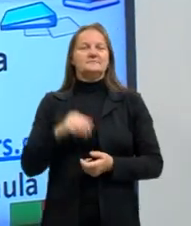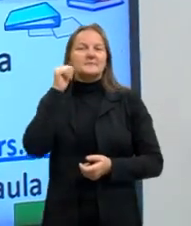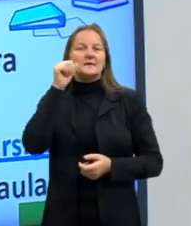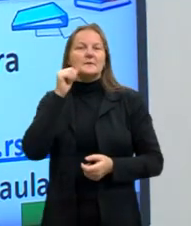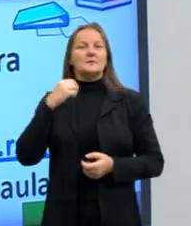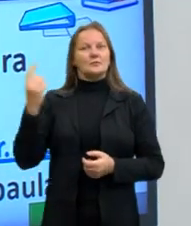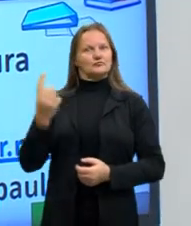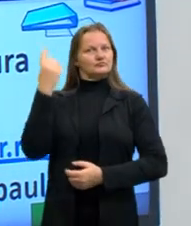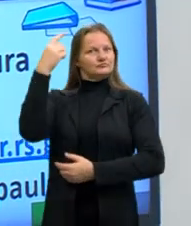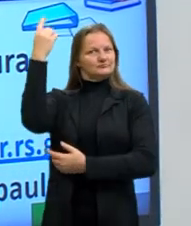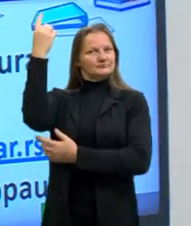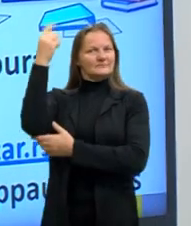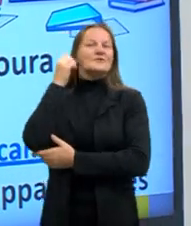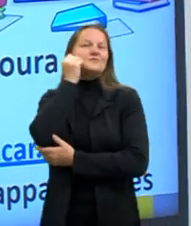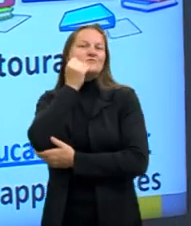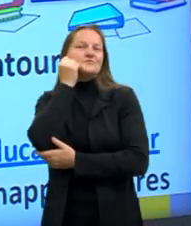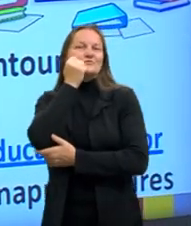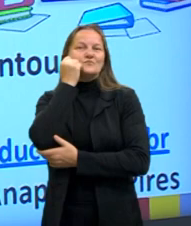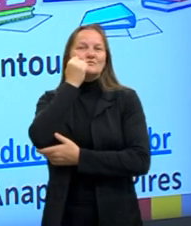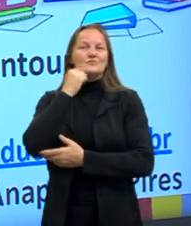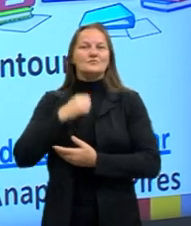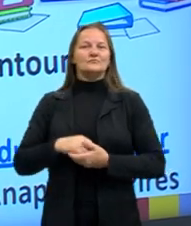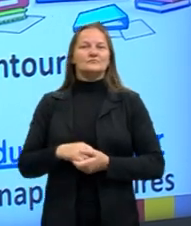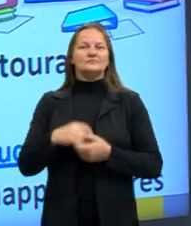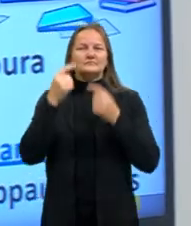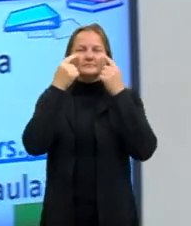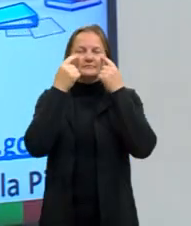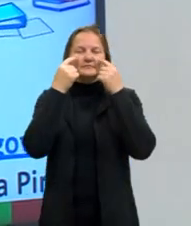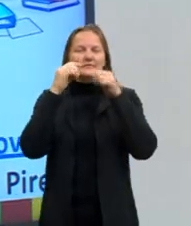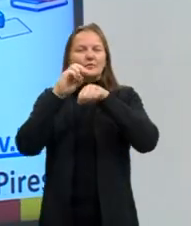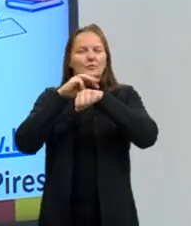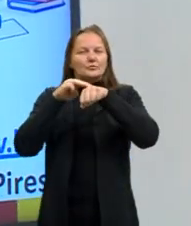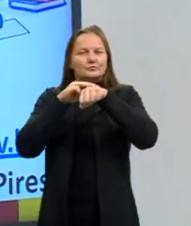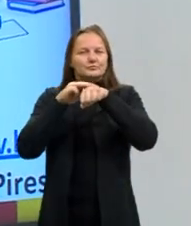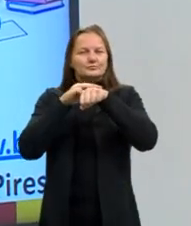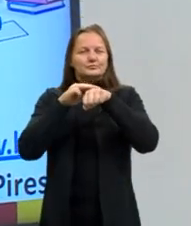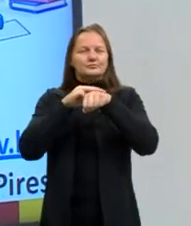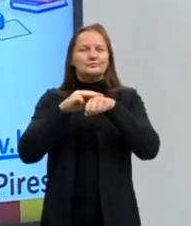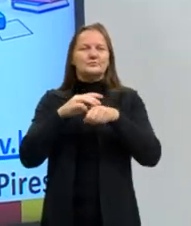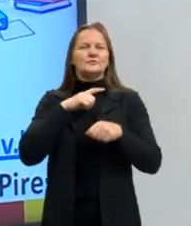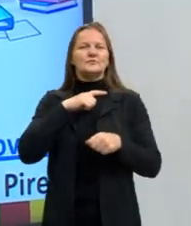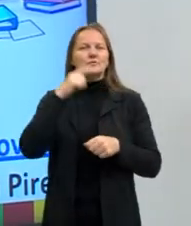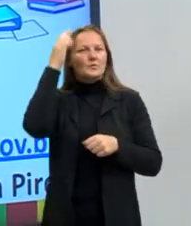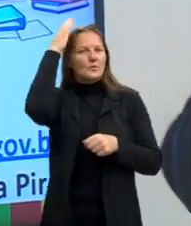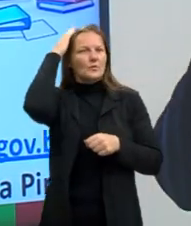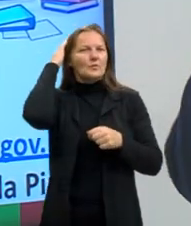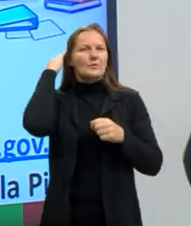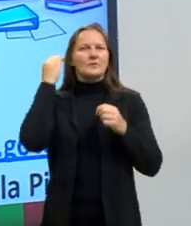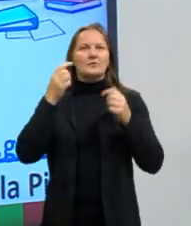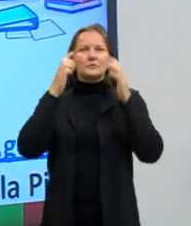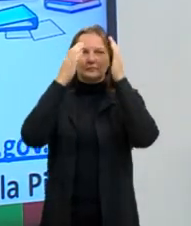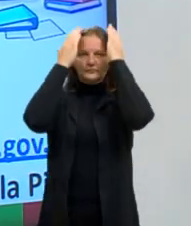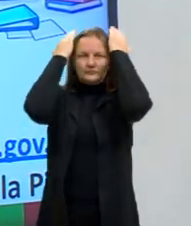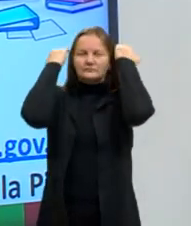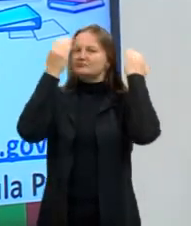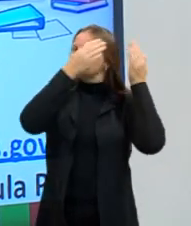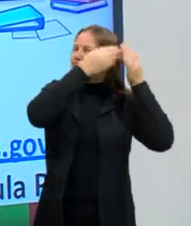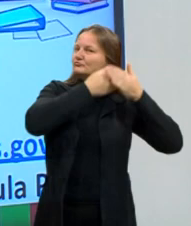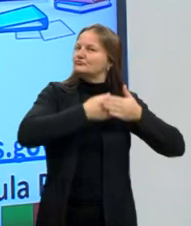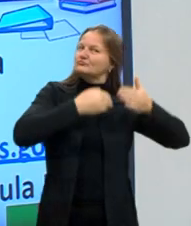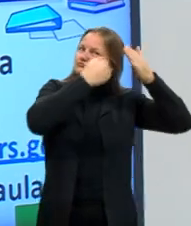mulher alta, negra, com os olhos castanhos. Meu cabelo hoje está liso,